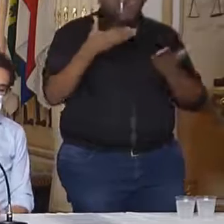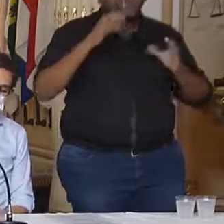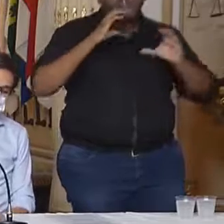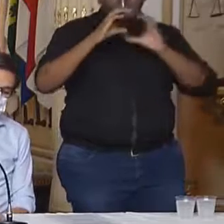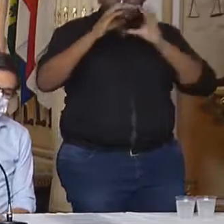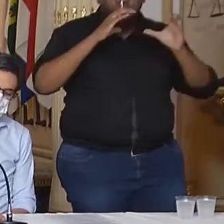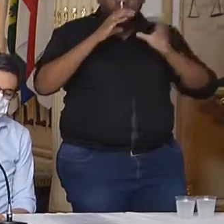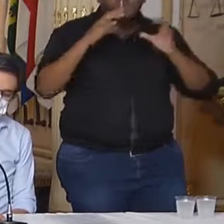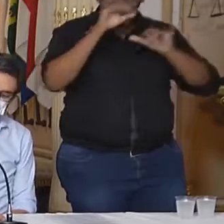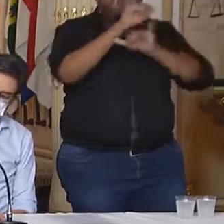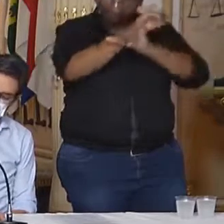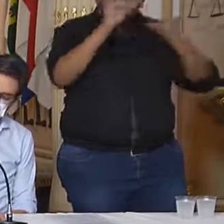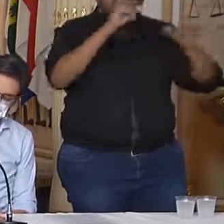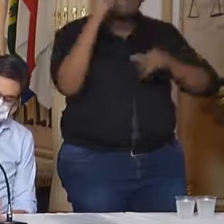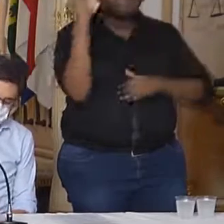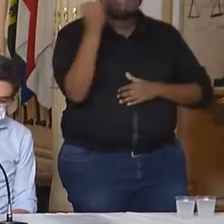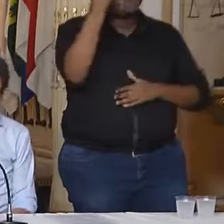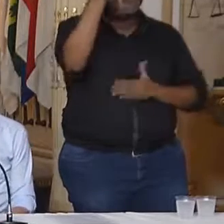comunicado relevante inicial.